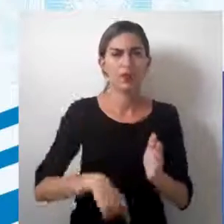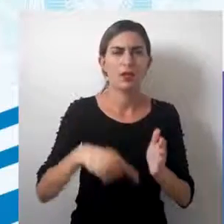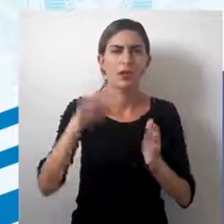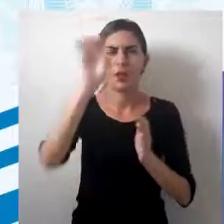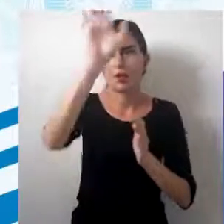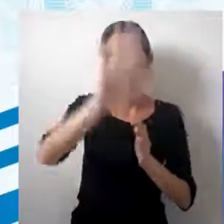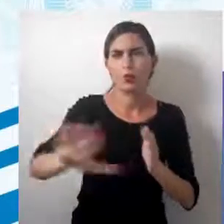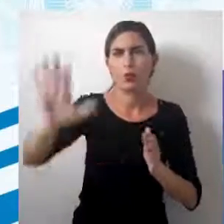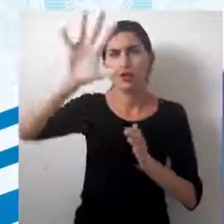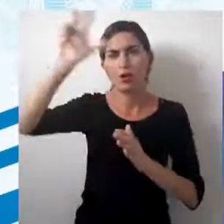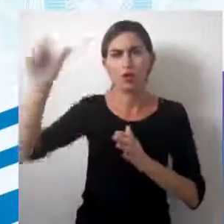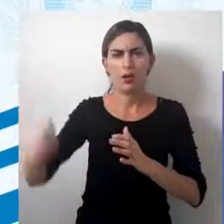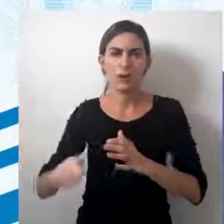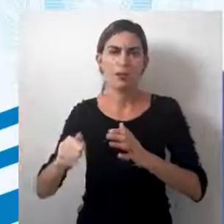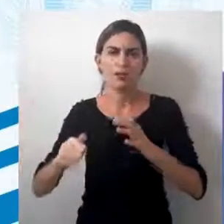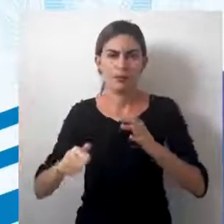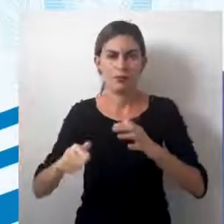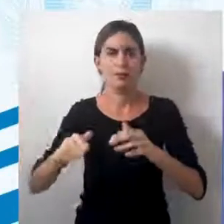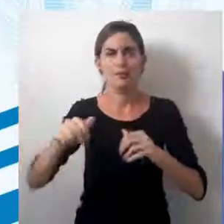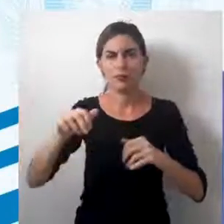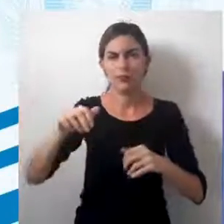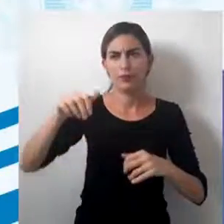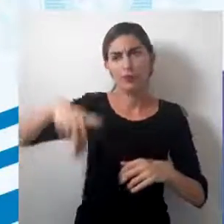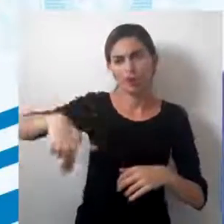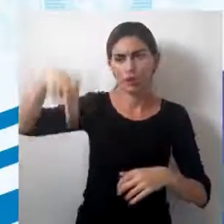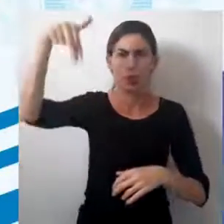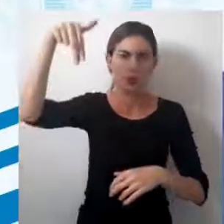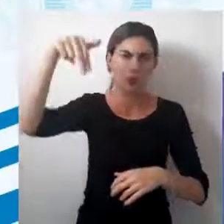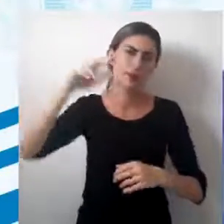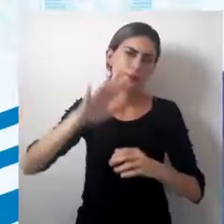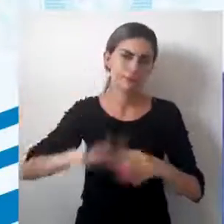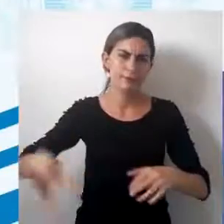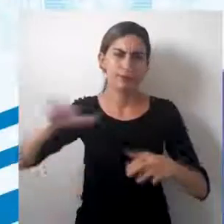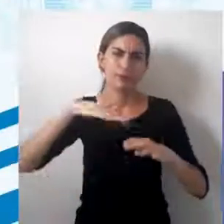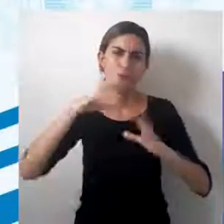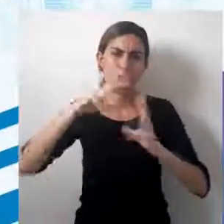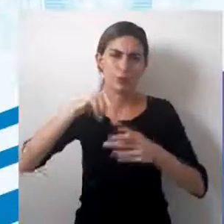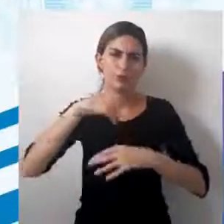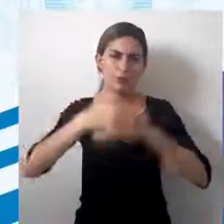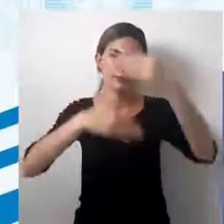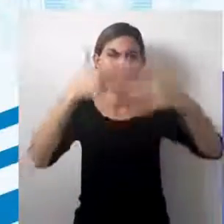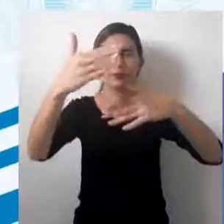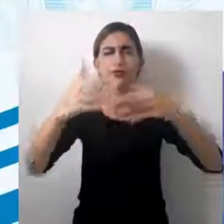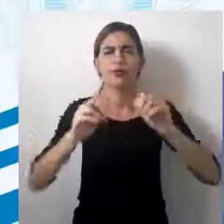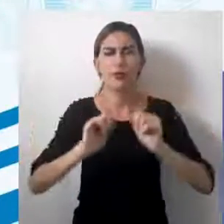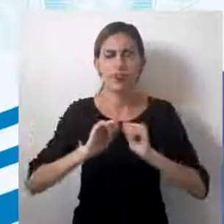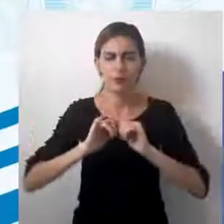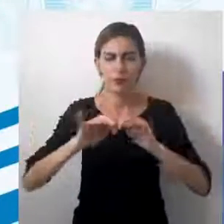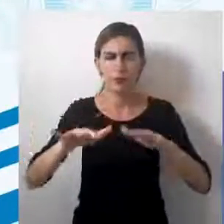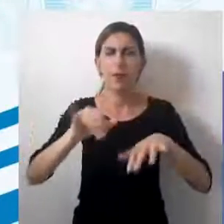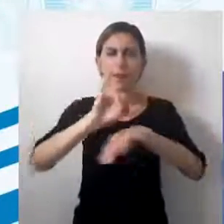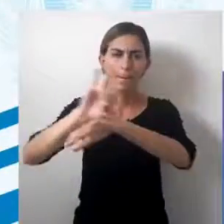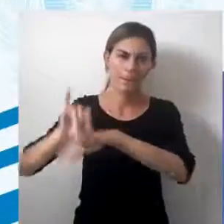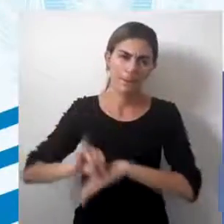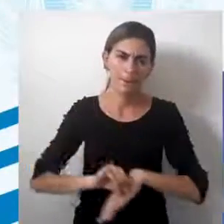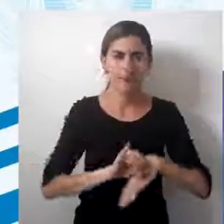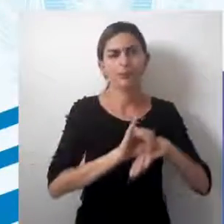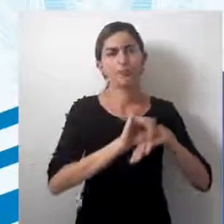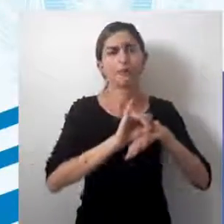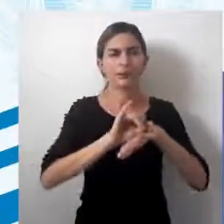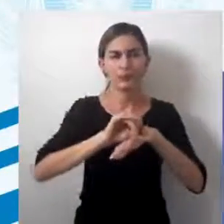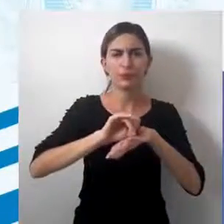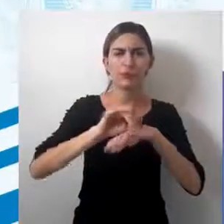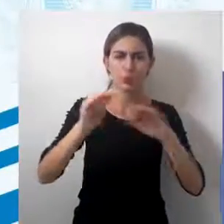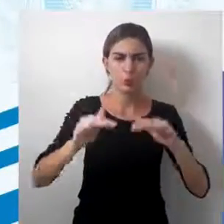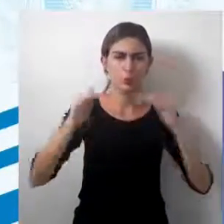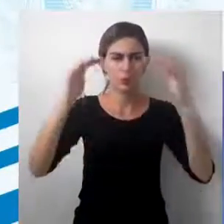a Europa, a Ásia e a América do Norte, era um mundo desenvolvido daquele momento, era onde estavam as grandes metrópoles e aí as